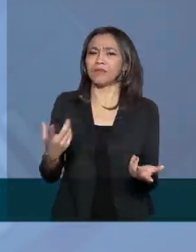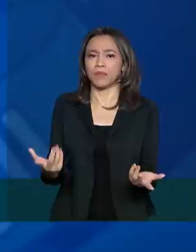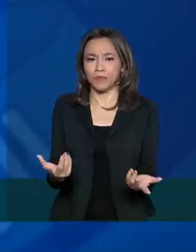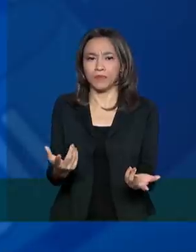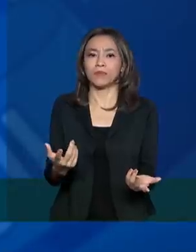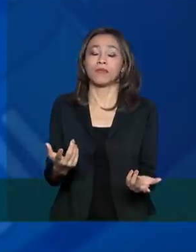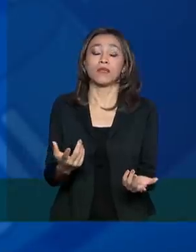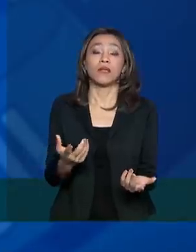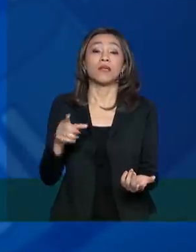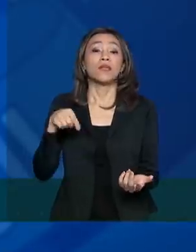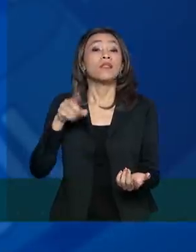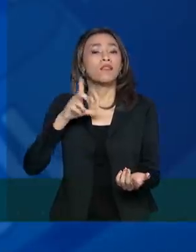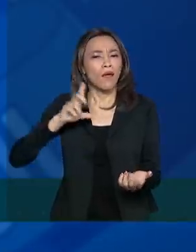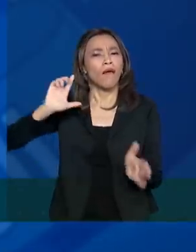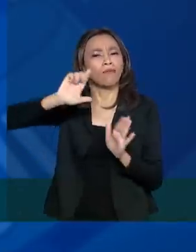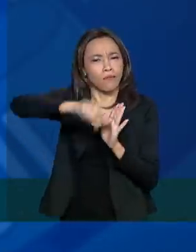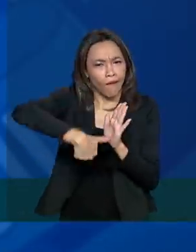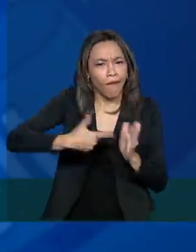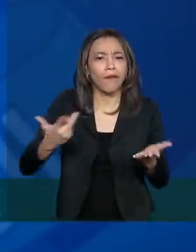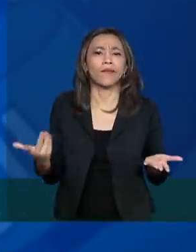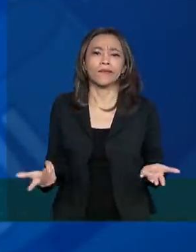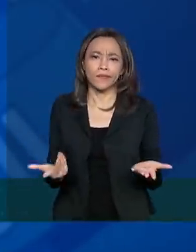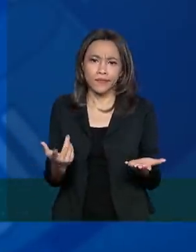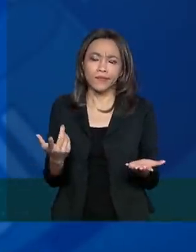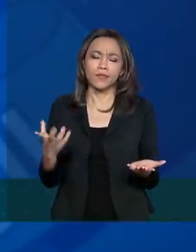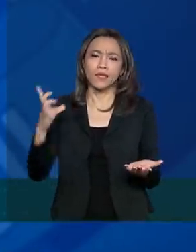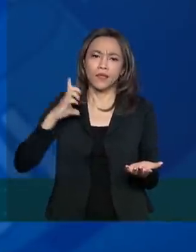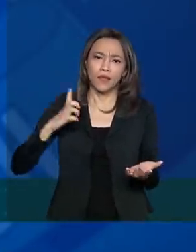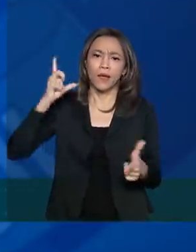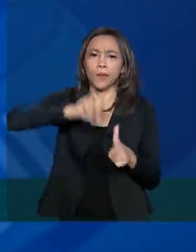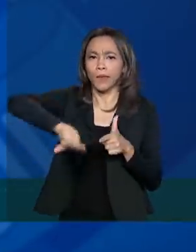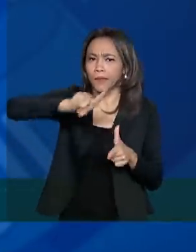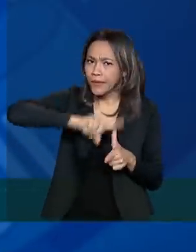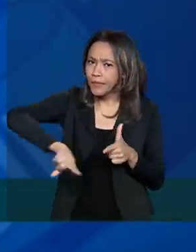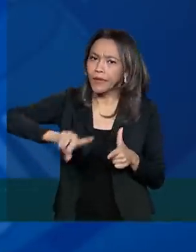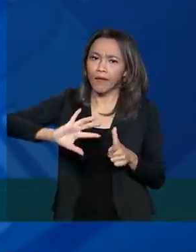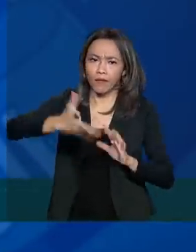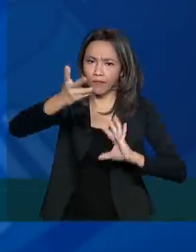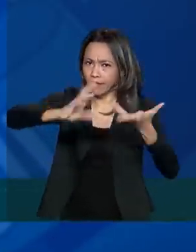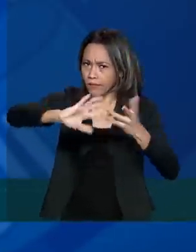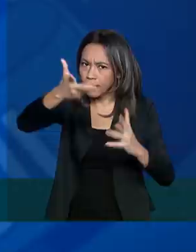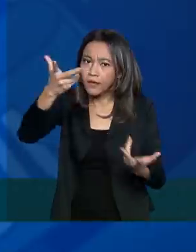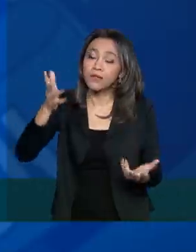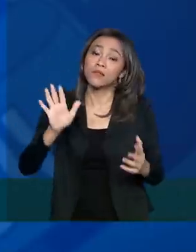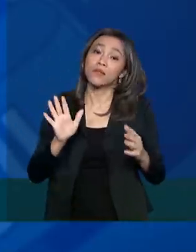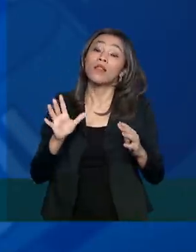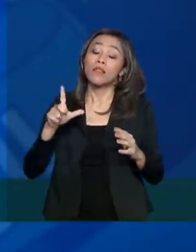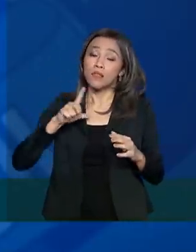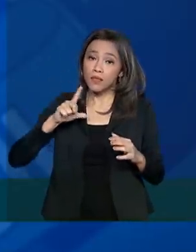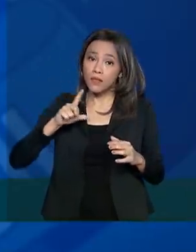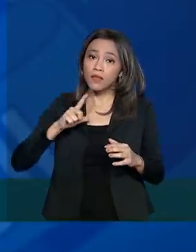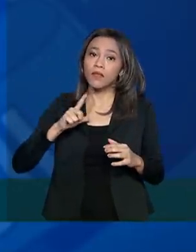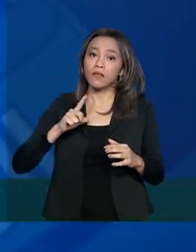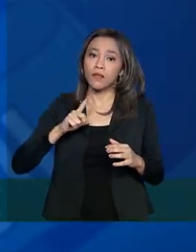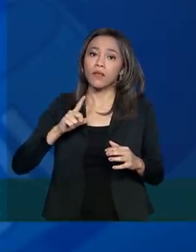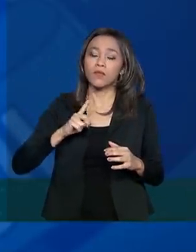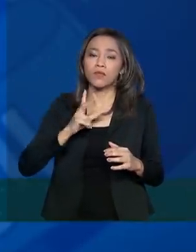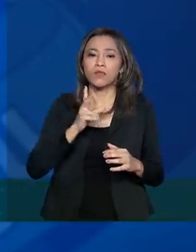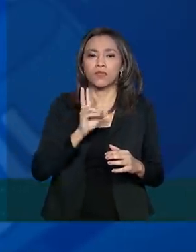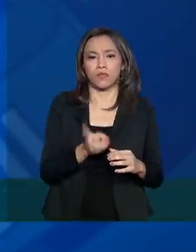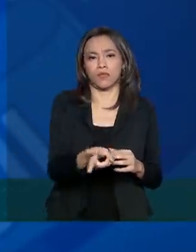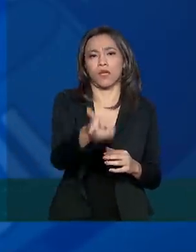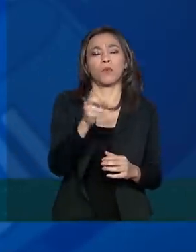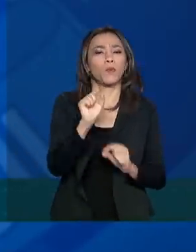aquisição. Ocorrem atrasos, ocorrem problemas de desembaraço e temos contado com o apoio